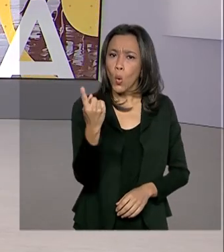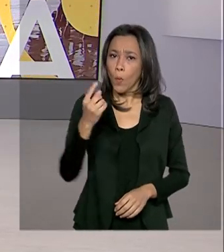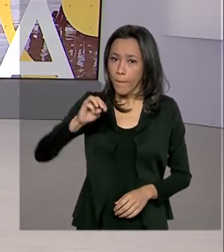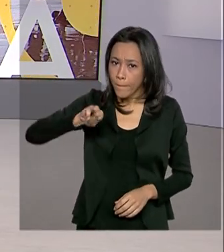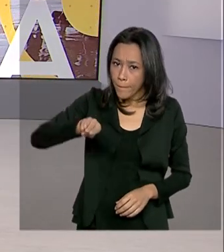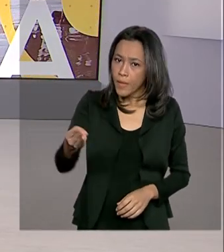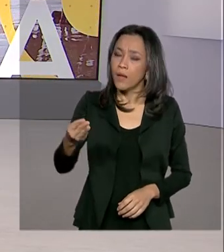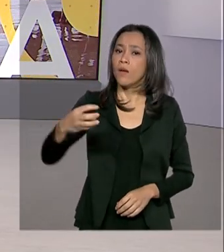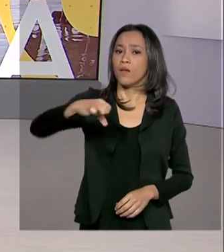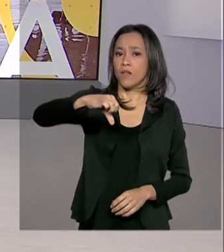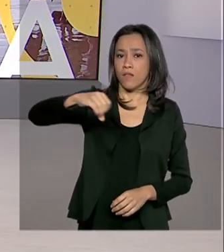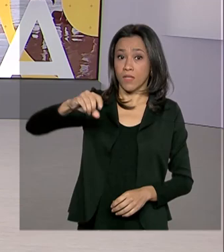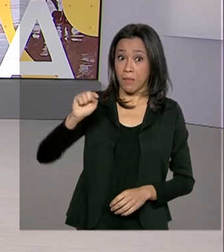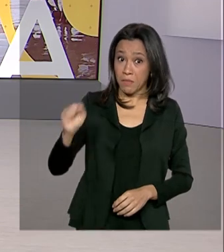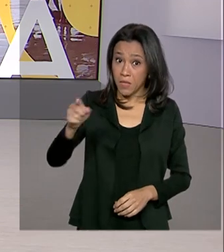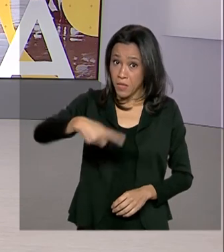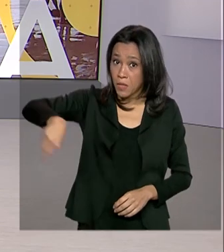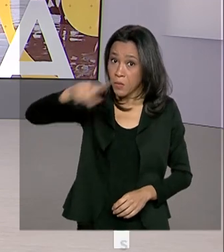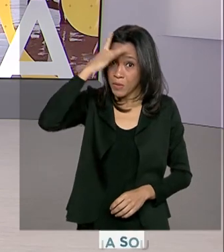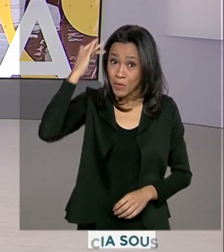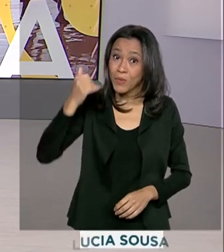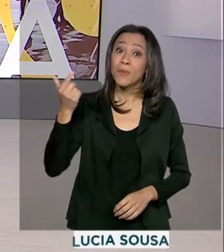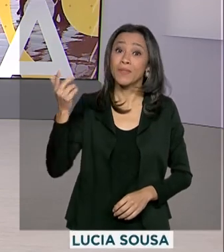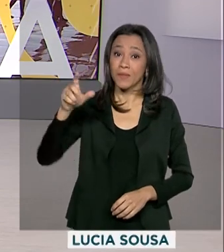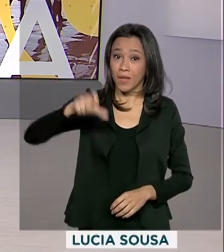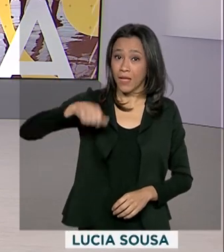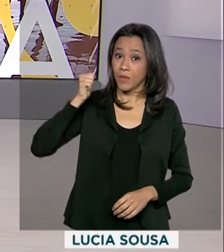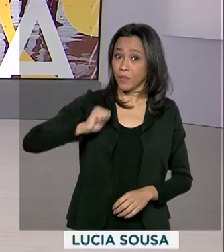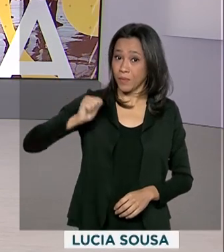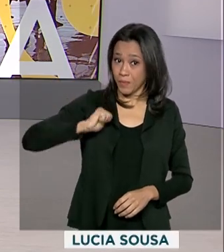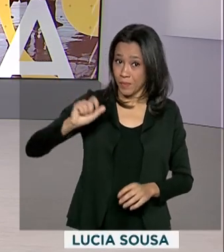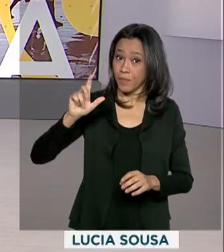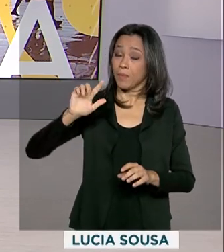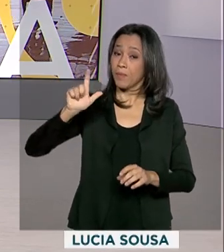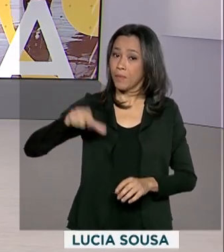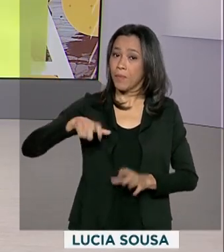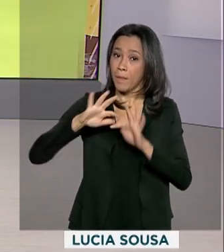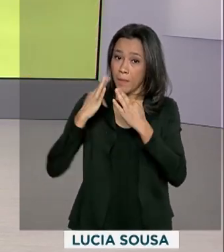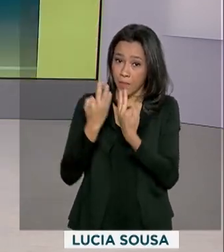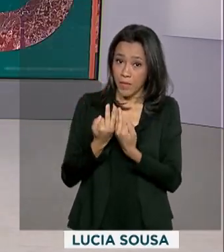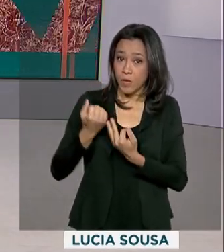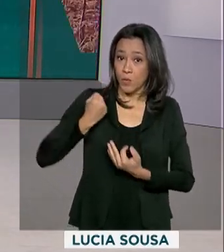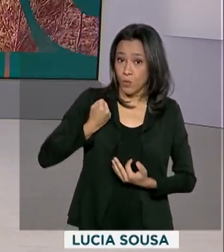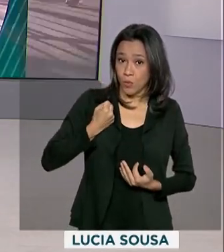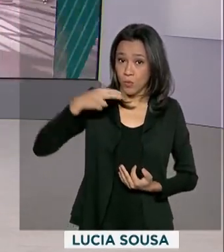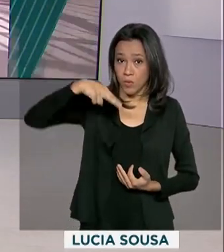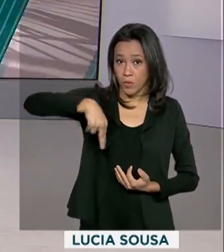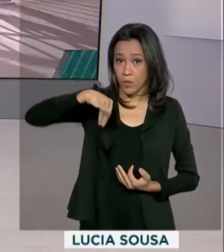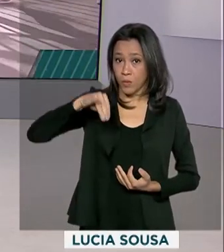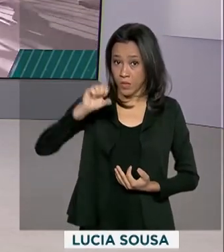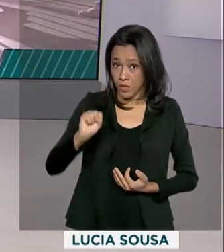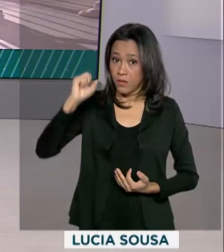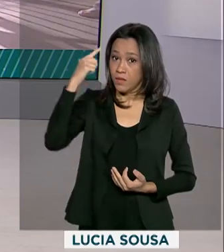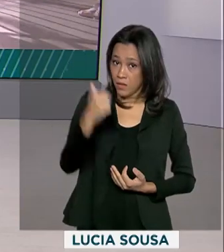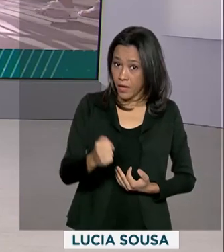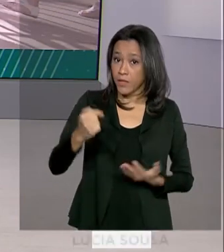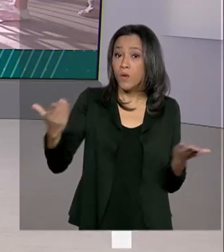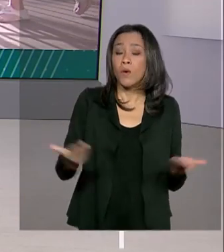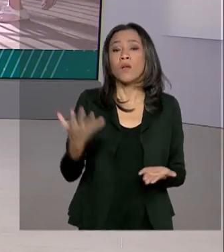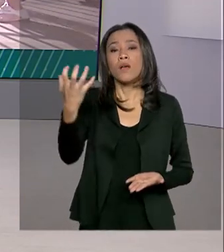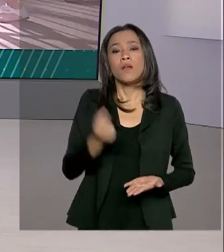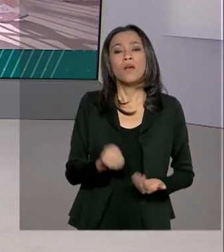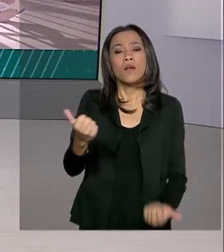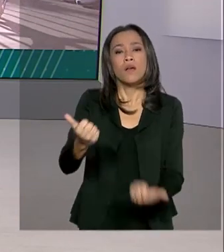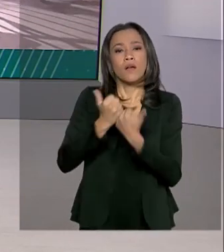900 mil pessoas do Bolsa Família com NIS de final 7 recebem hoje a terceira parcela do auxílio emergencial de